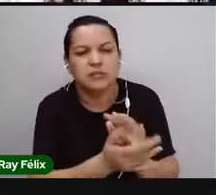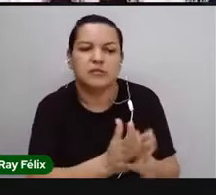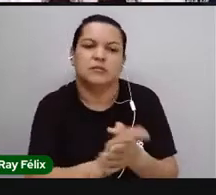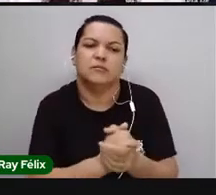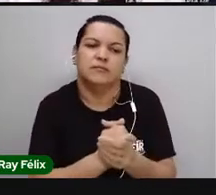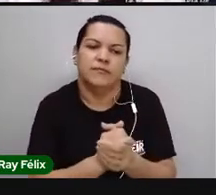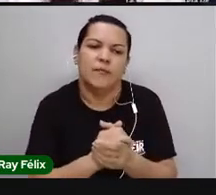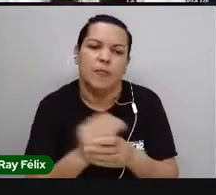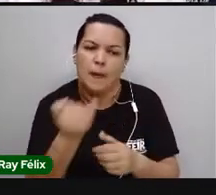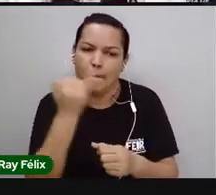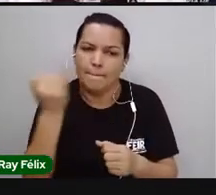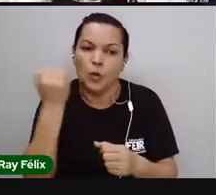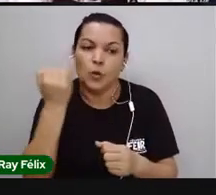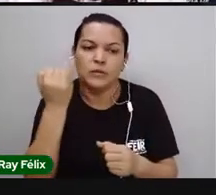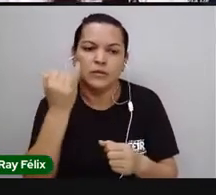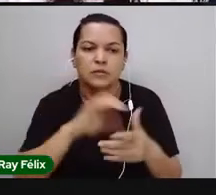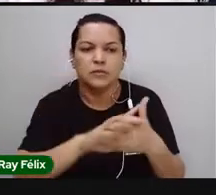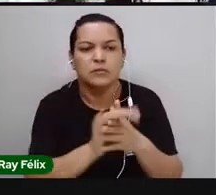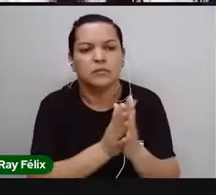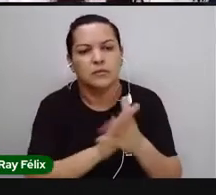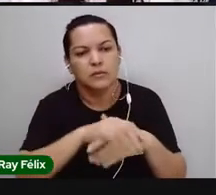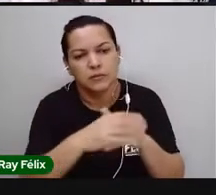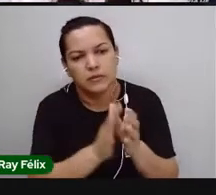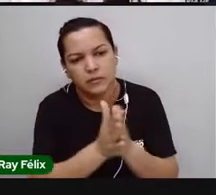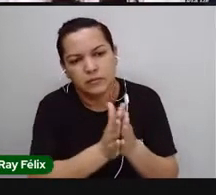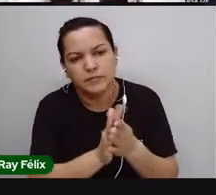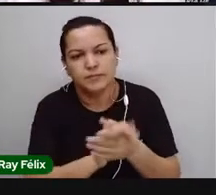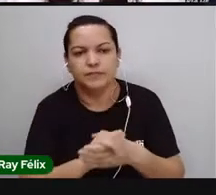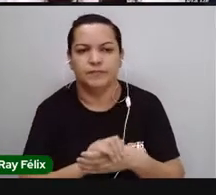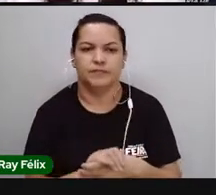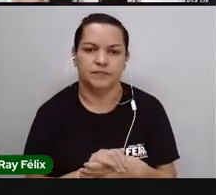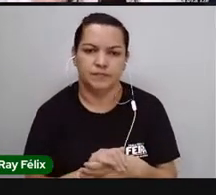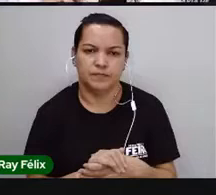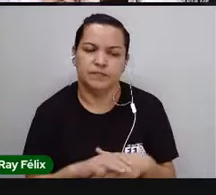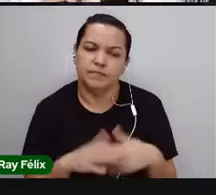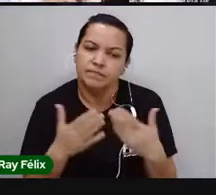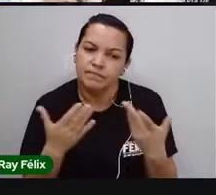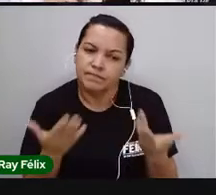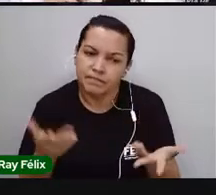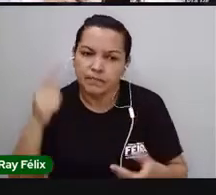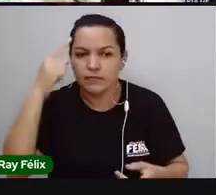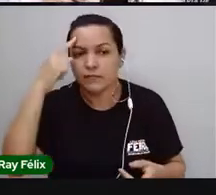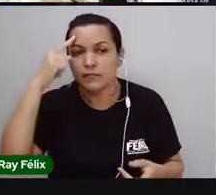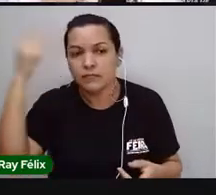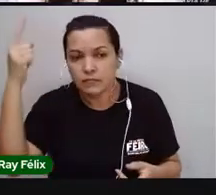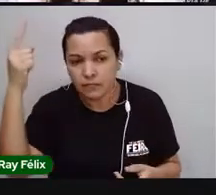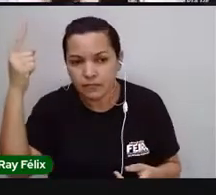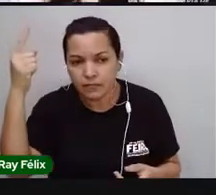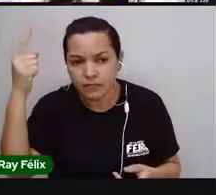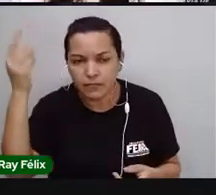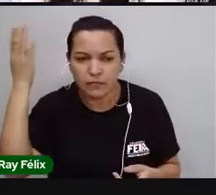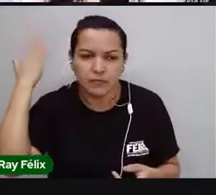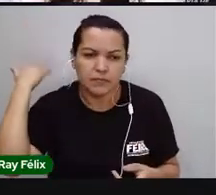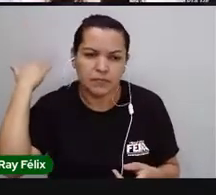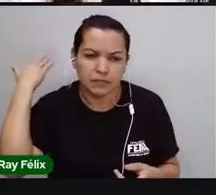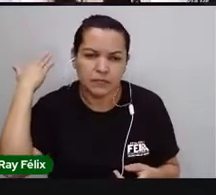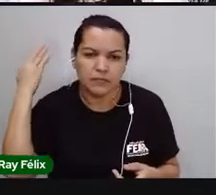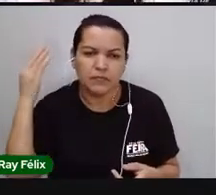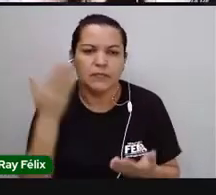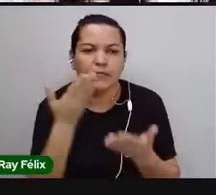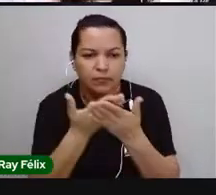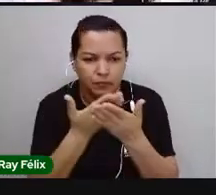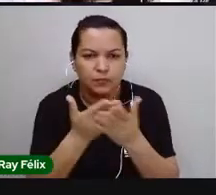qual a importância de lavar as nossas mãos. Então, relembrando a nossa última aula, a gente